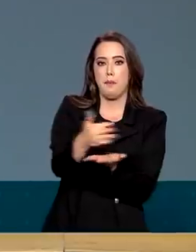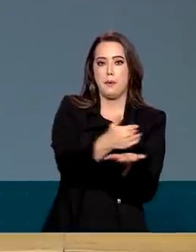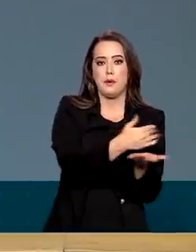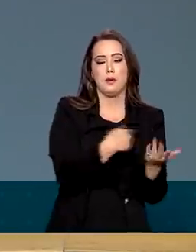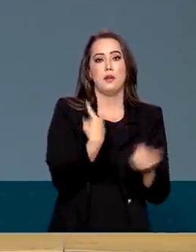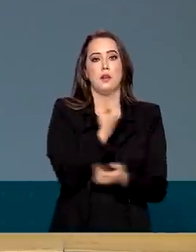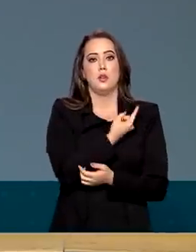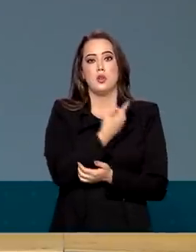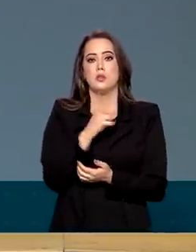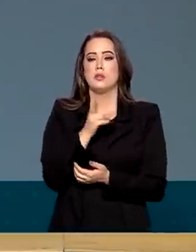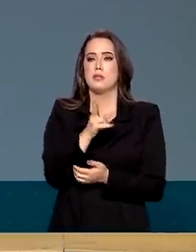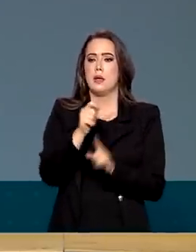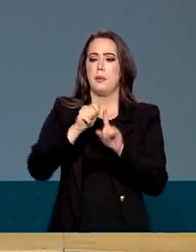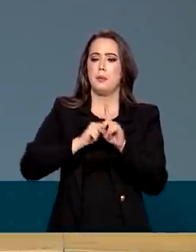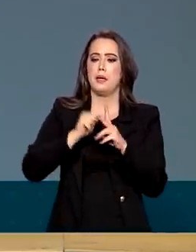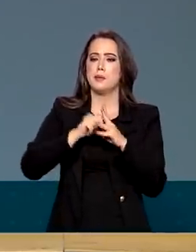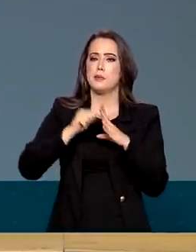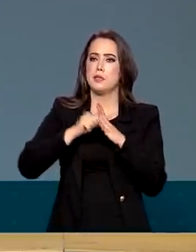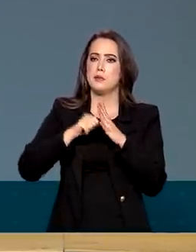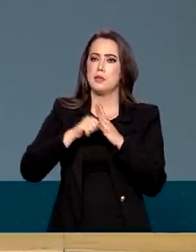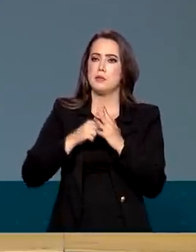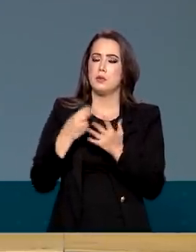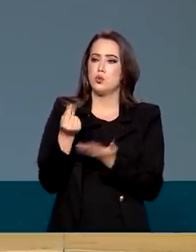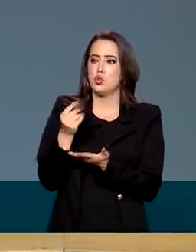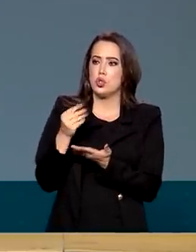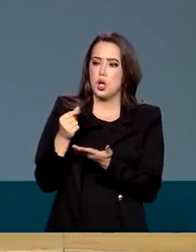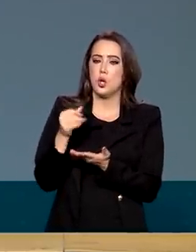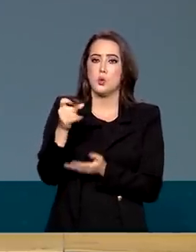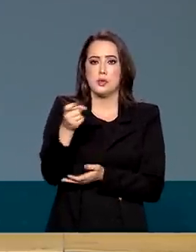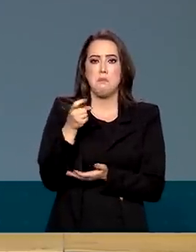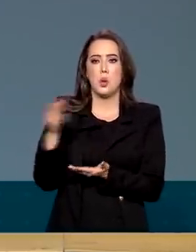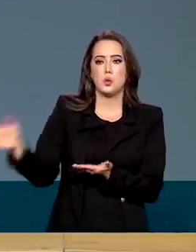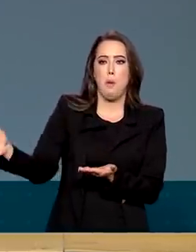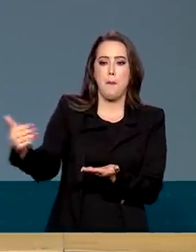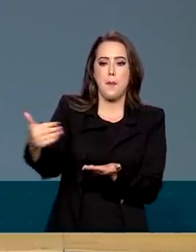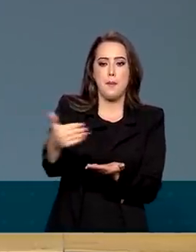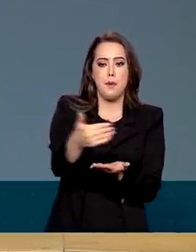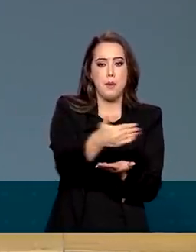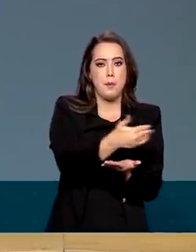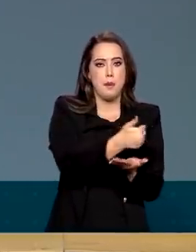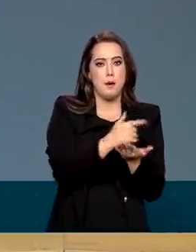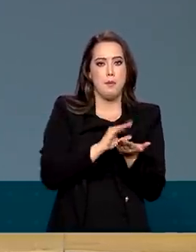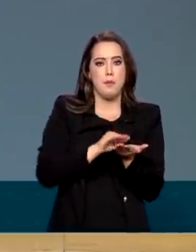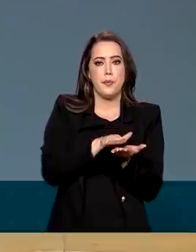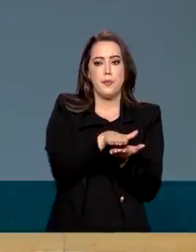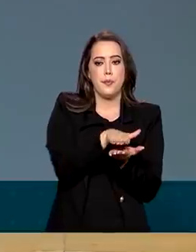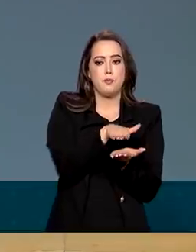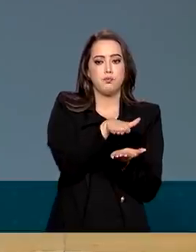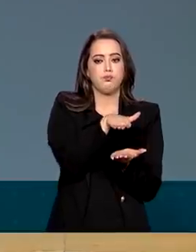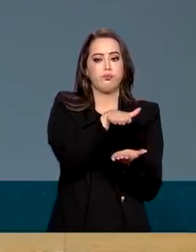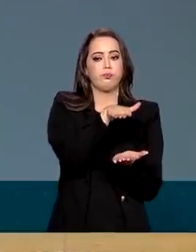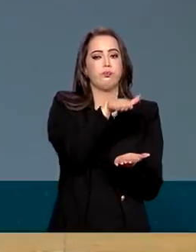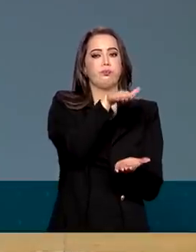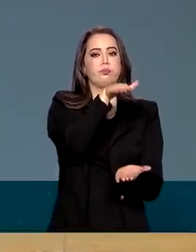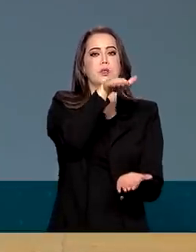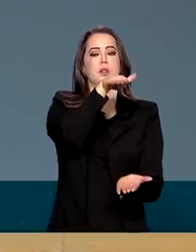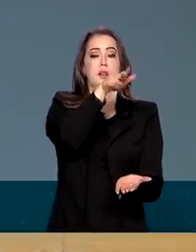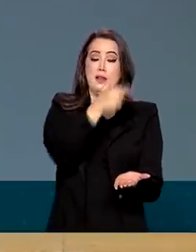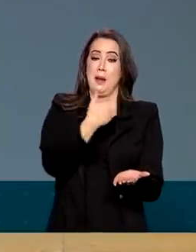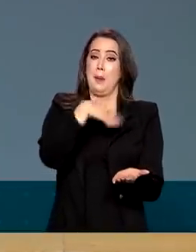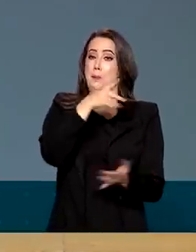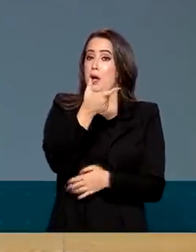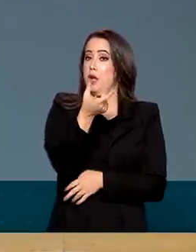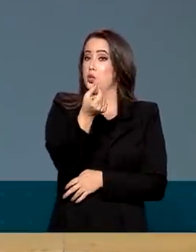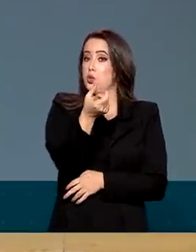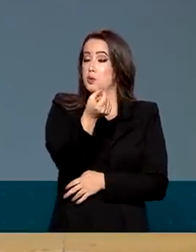está surpreendendo, todo mês ela vem maior. A atividade está muito forte. Então, a arrecadação está vindo acima de 200 bilhões.